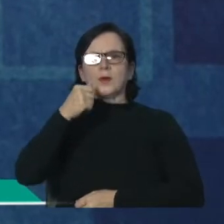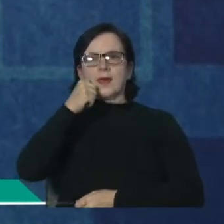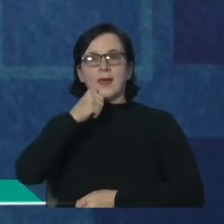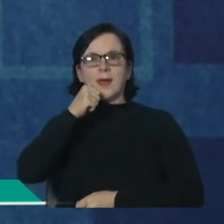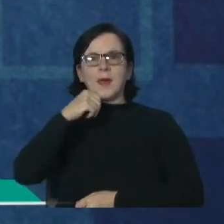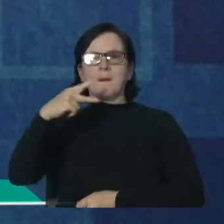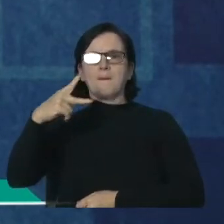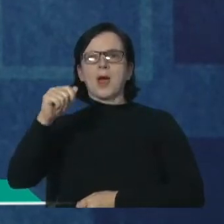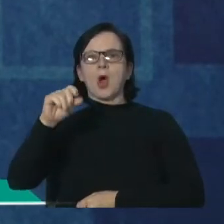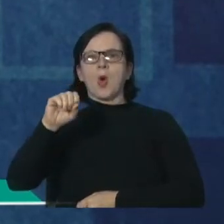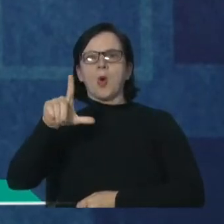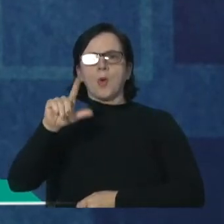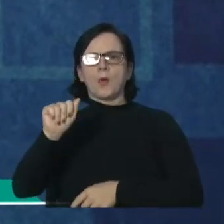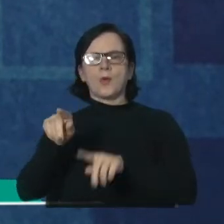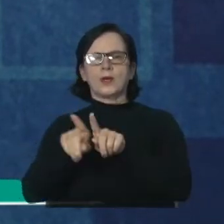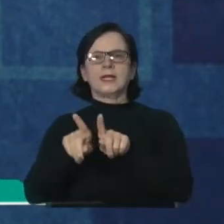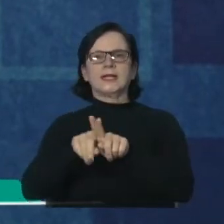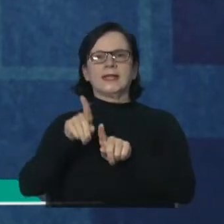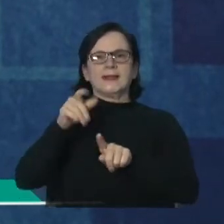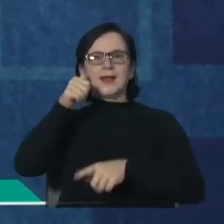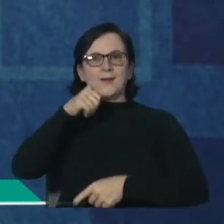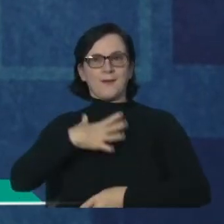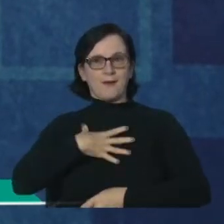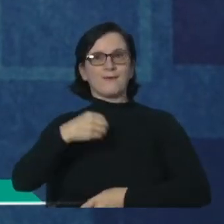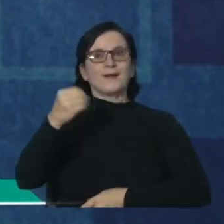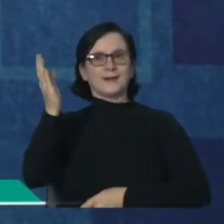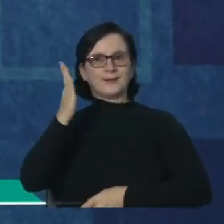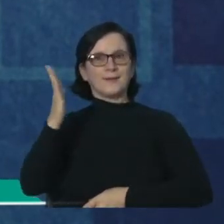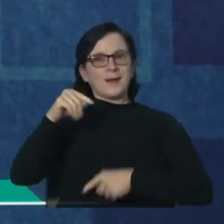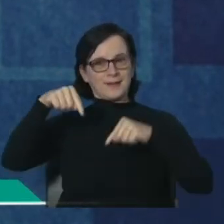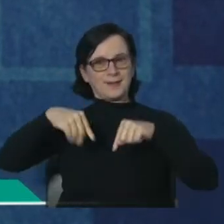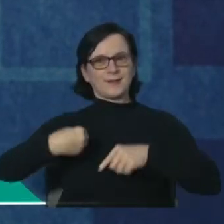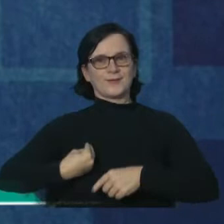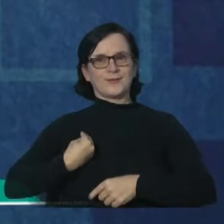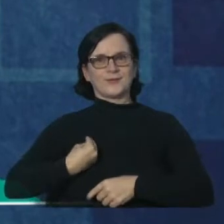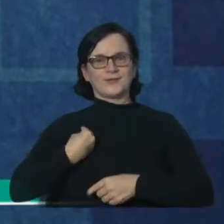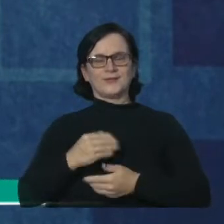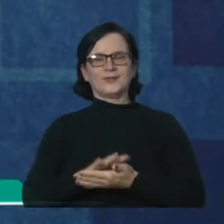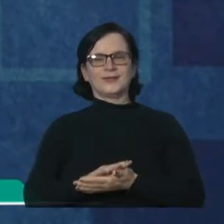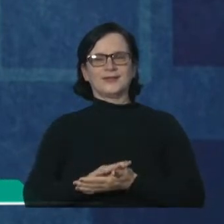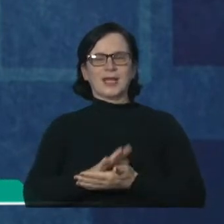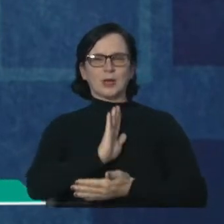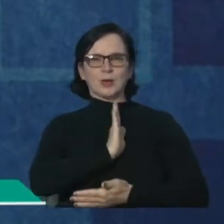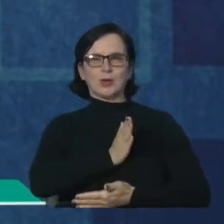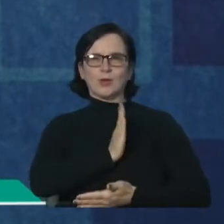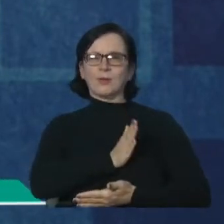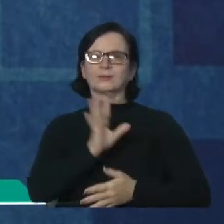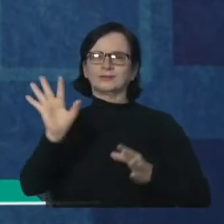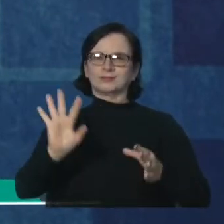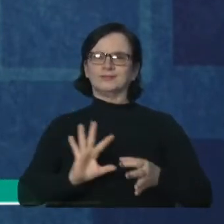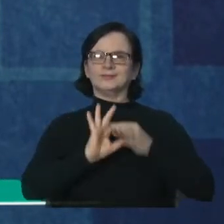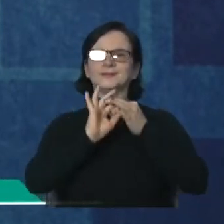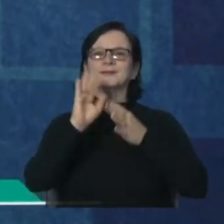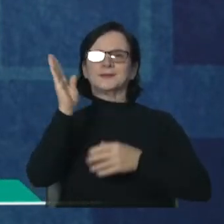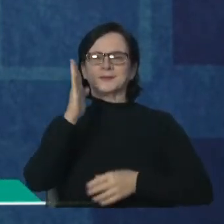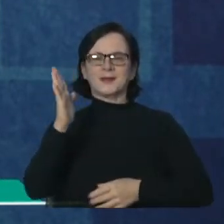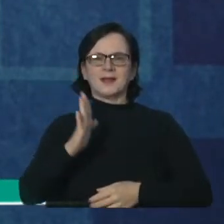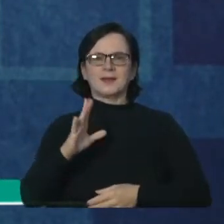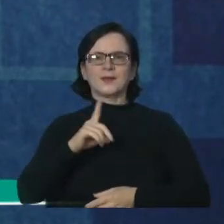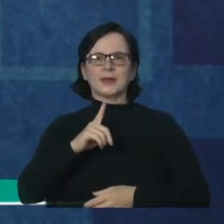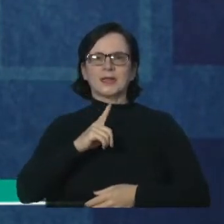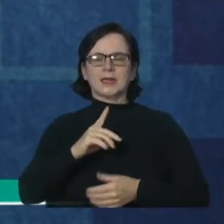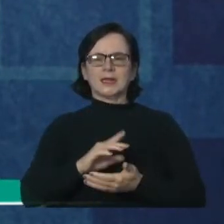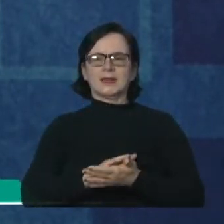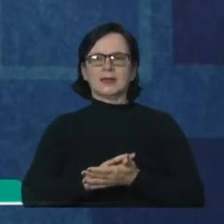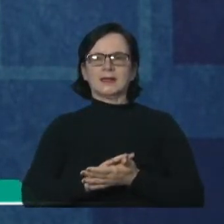uma colombiana que tem uma filha brasileira. Então, o seu coração é brasileiro e que tem feito